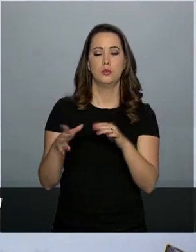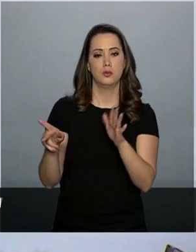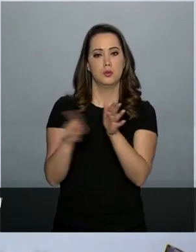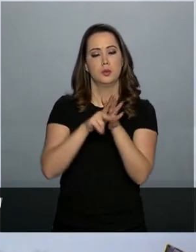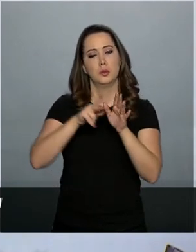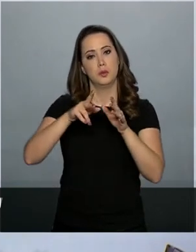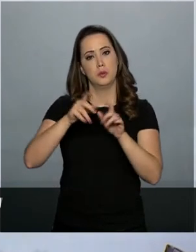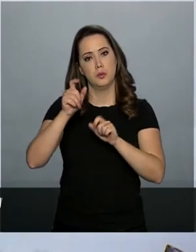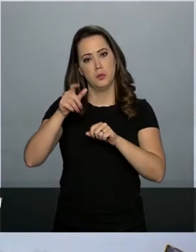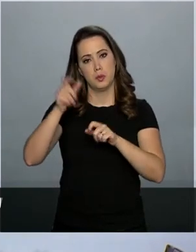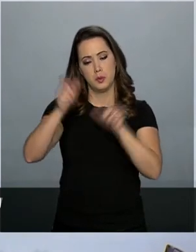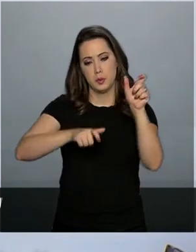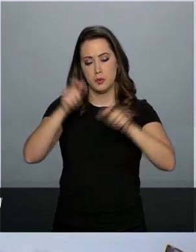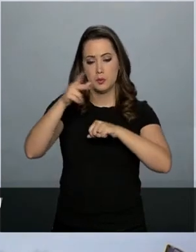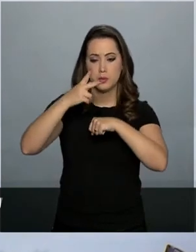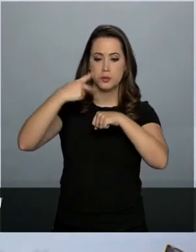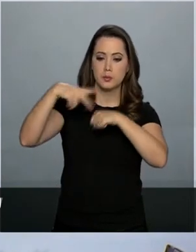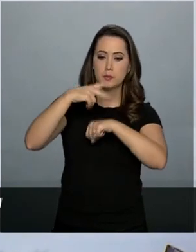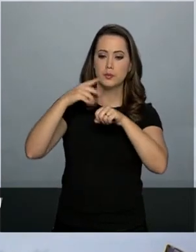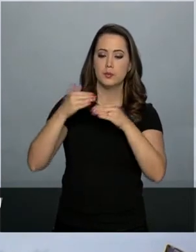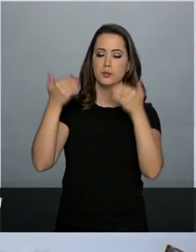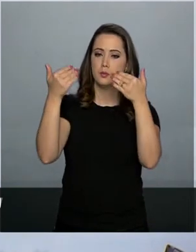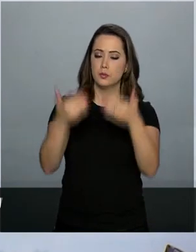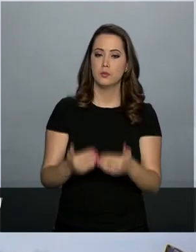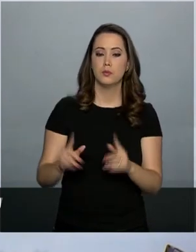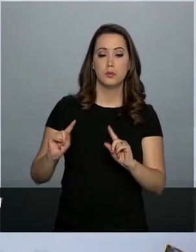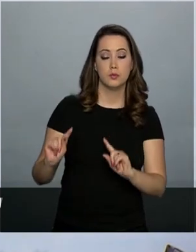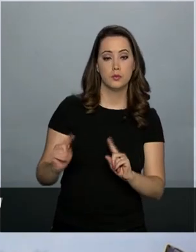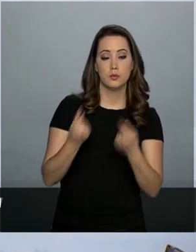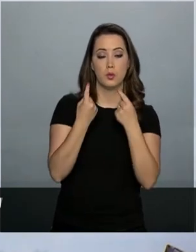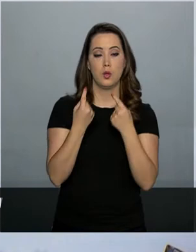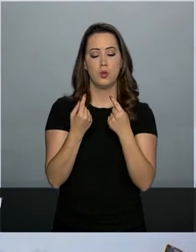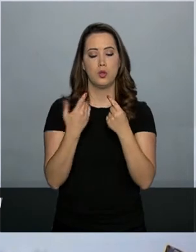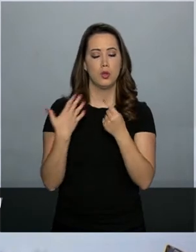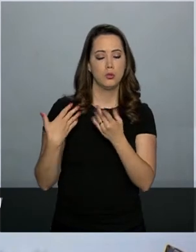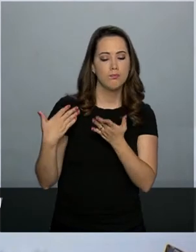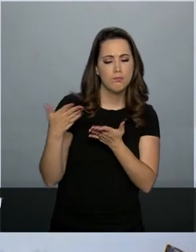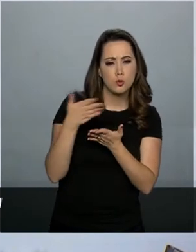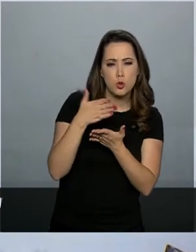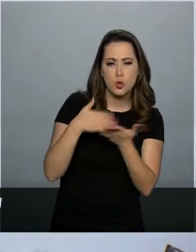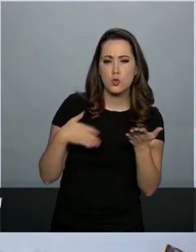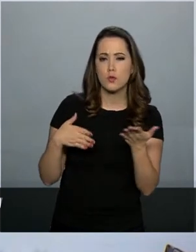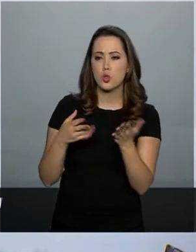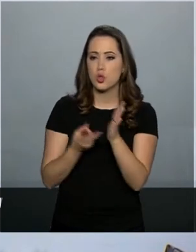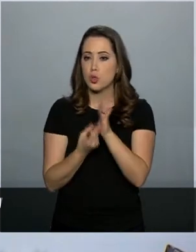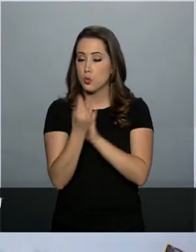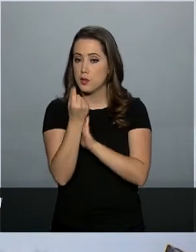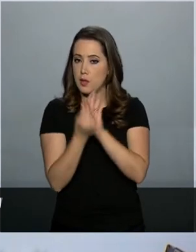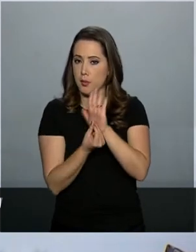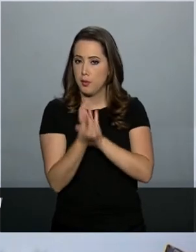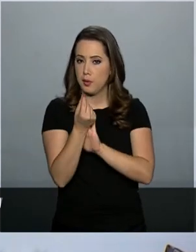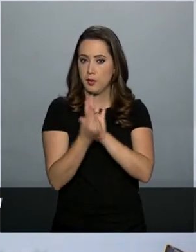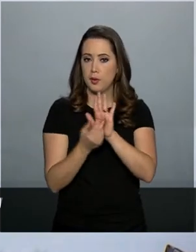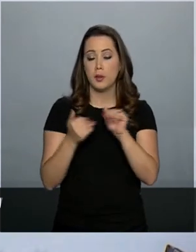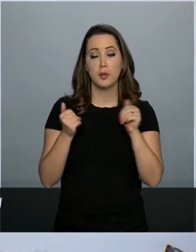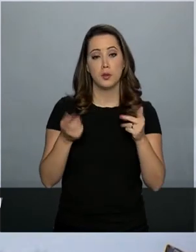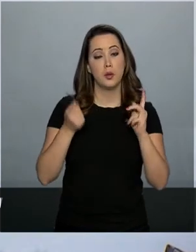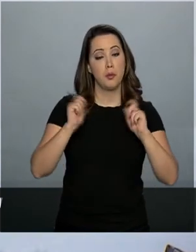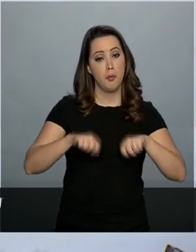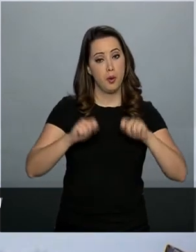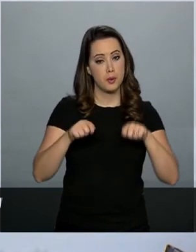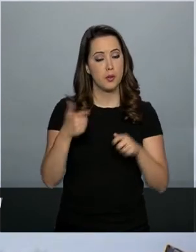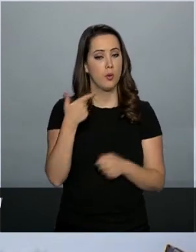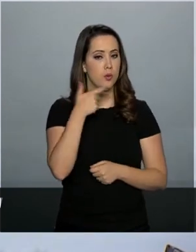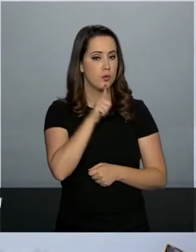seus cidadãos enfrentam o desafio de compatibilizar os orçamentos de tal forma a